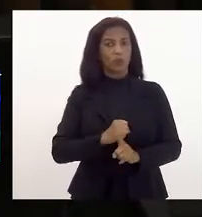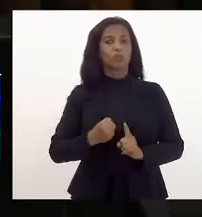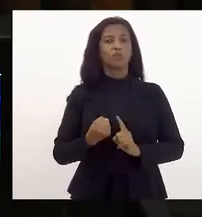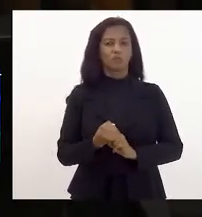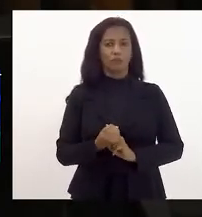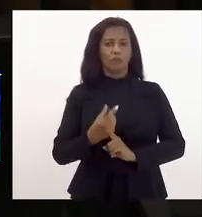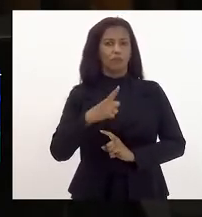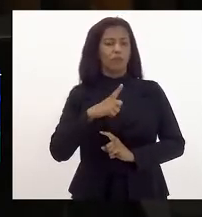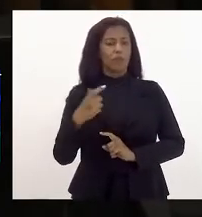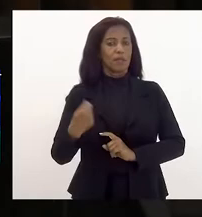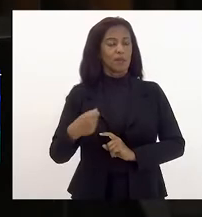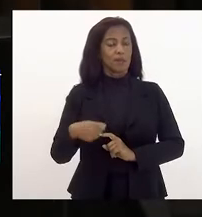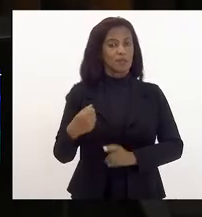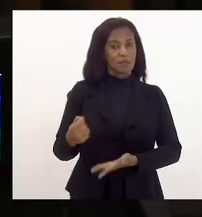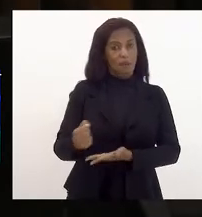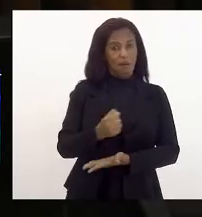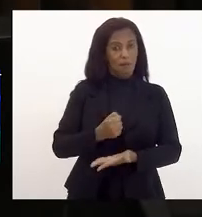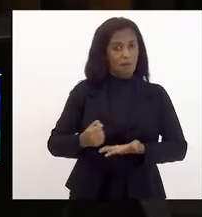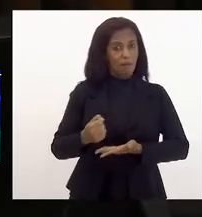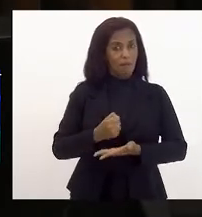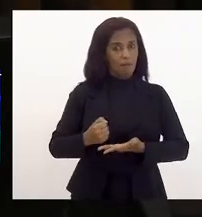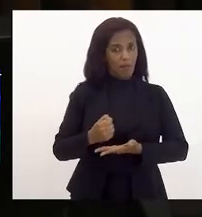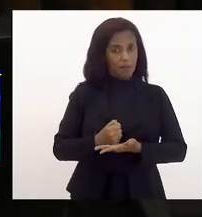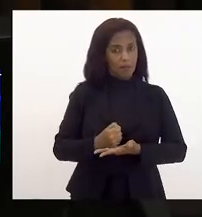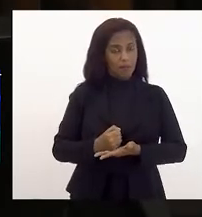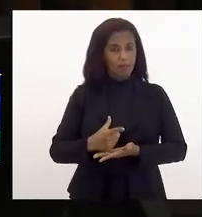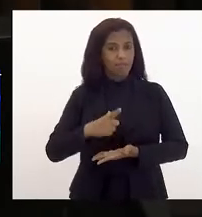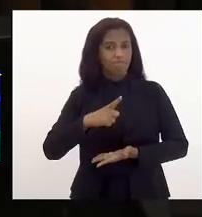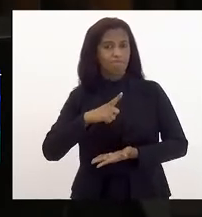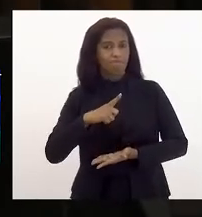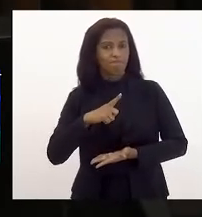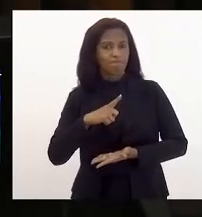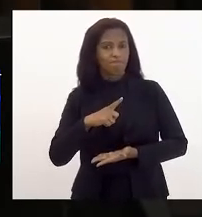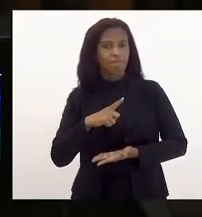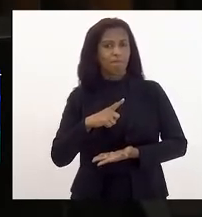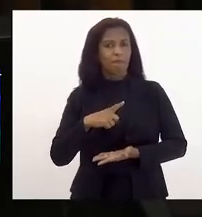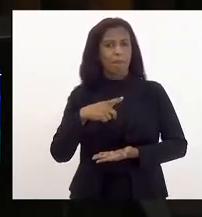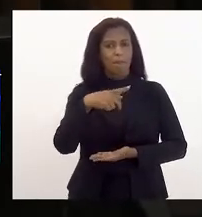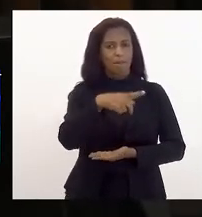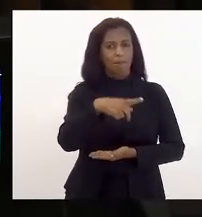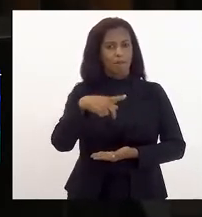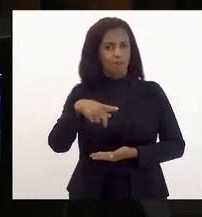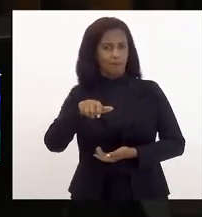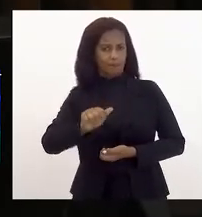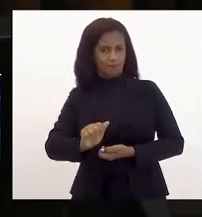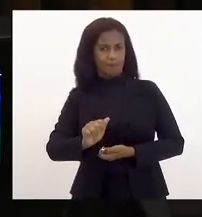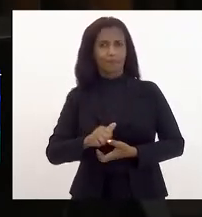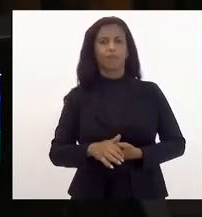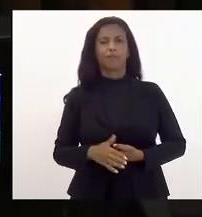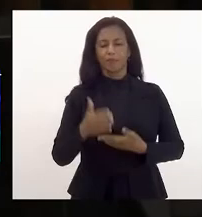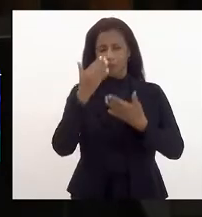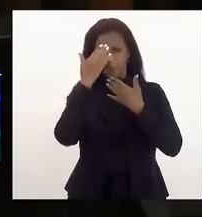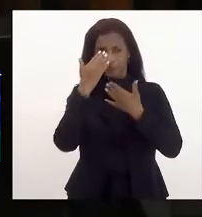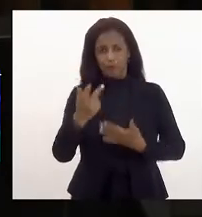que tem que ser a base para construir o plano plurianual. Muito obrigado, senhor presidente.